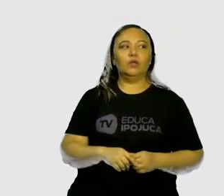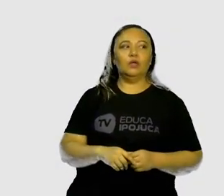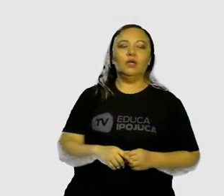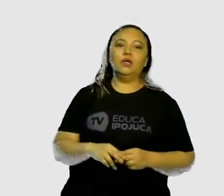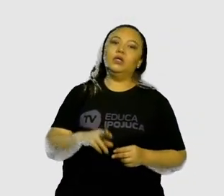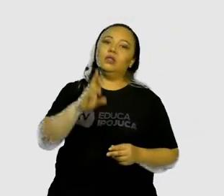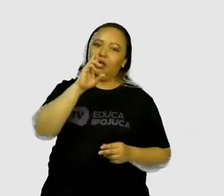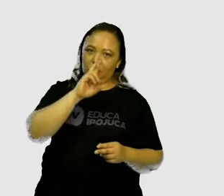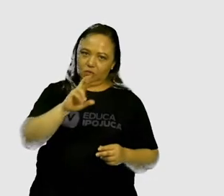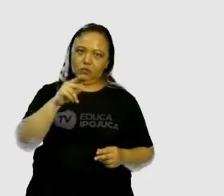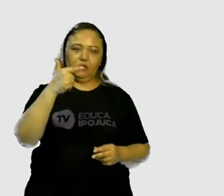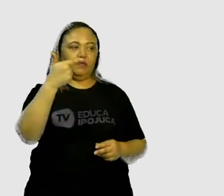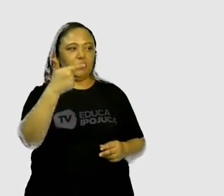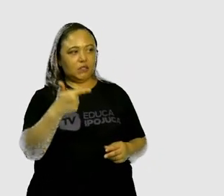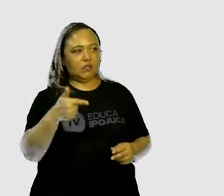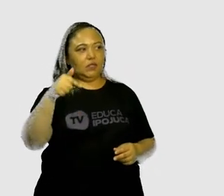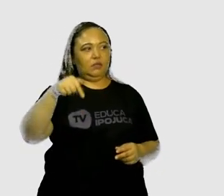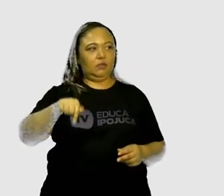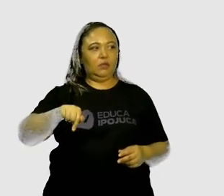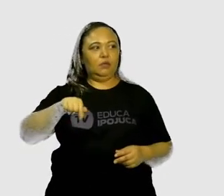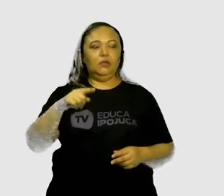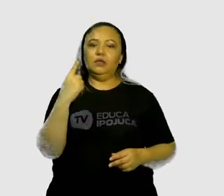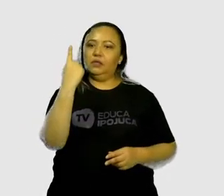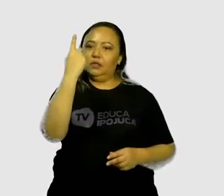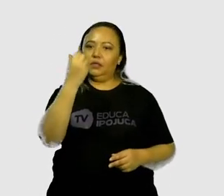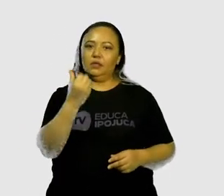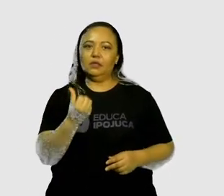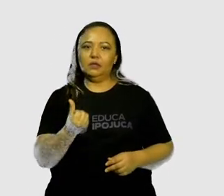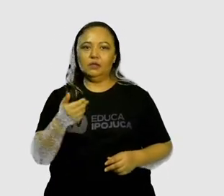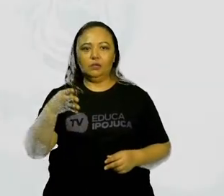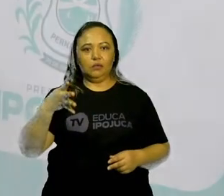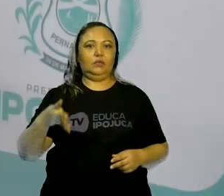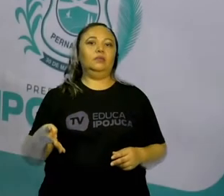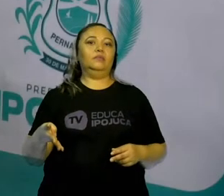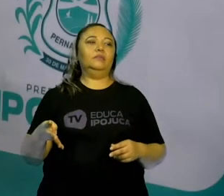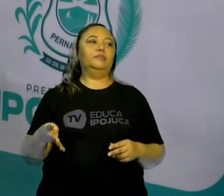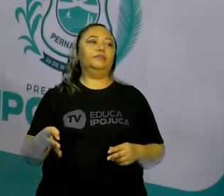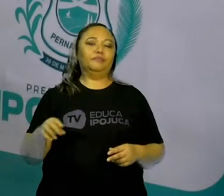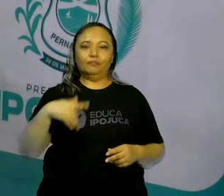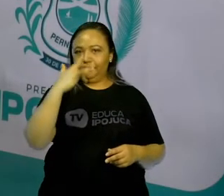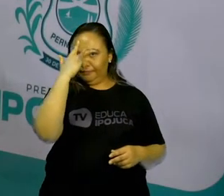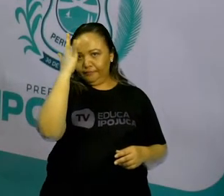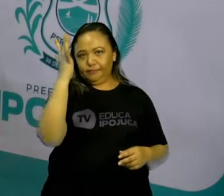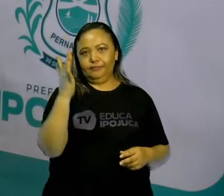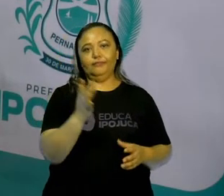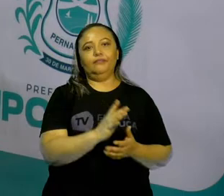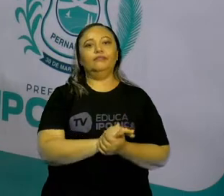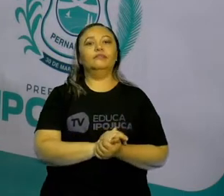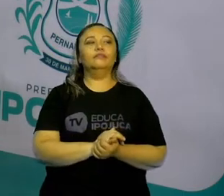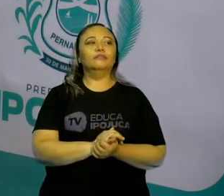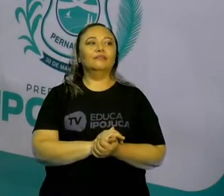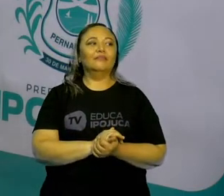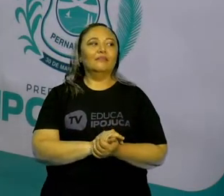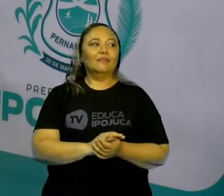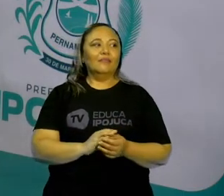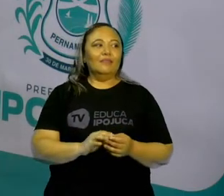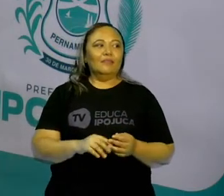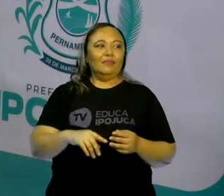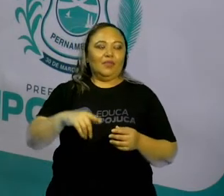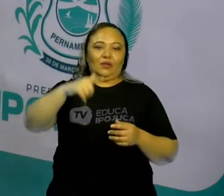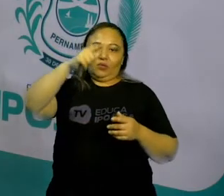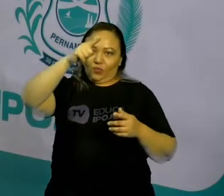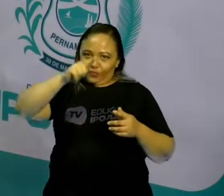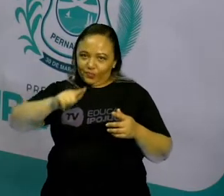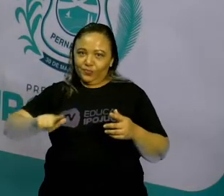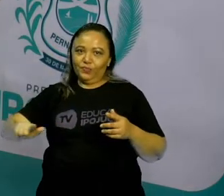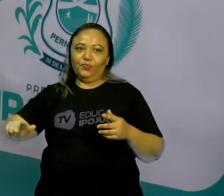.164. Ok? A operacionalização disso é muito fácil, né? E aí, a gente vai para